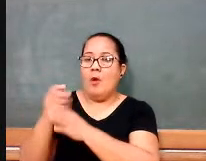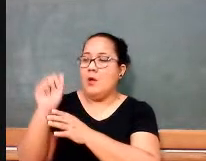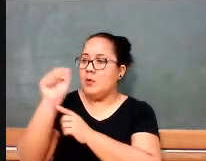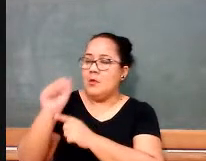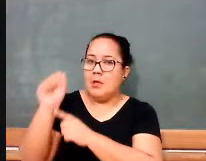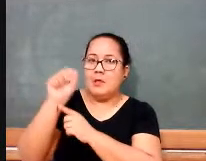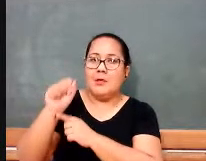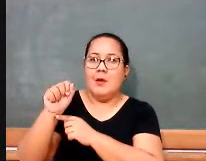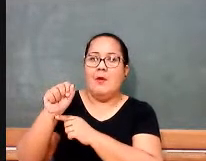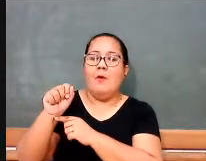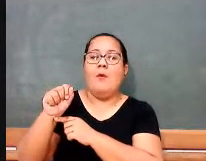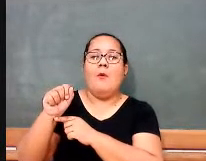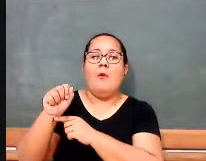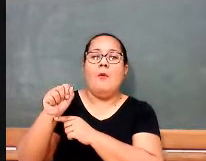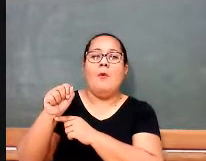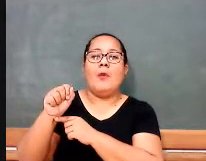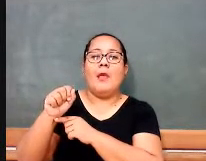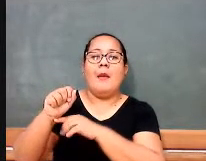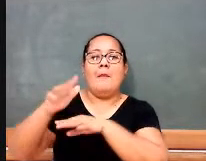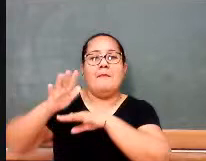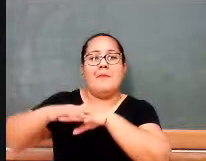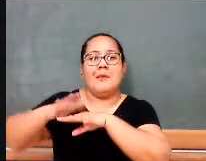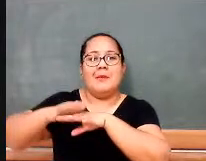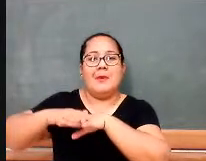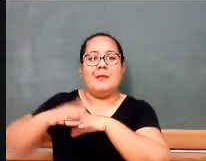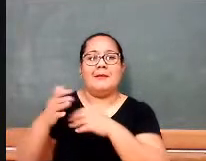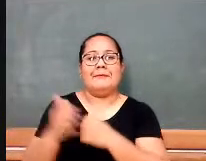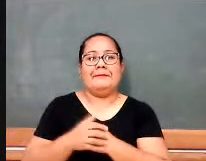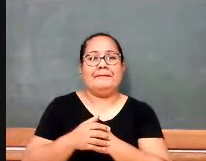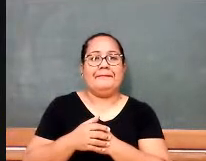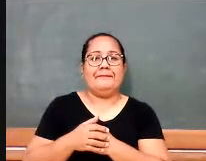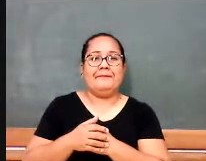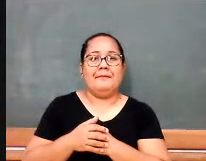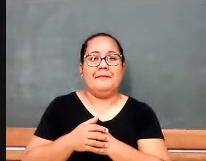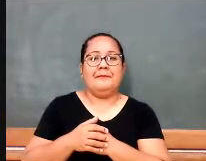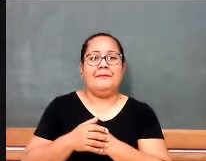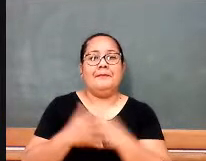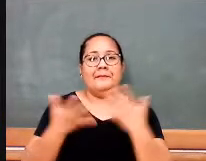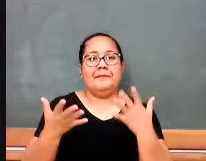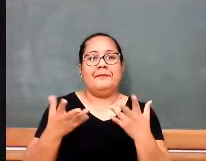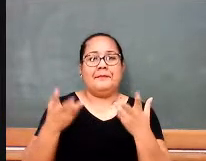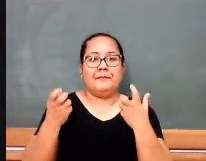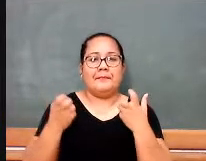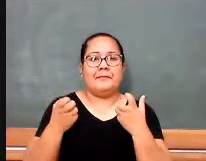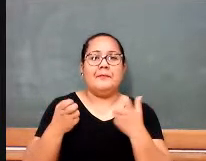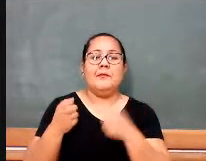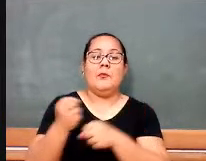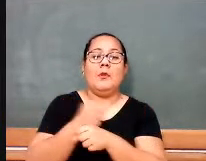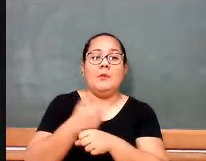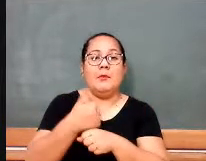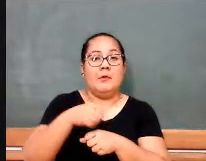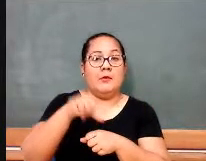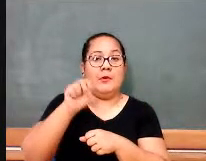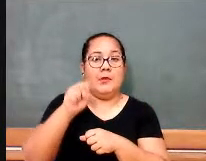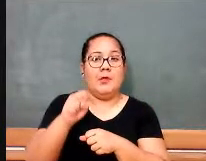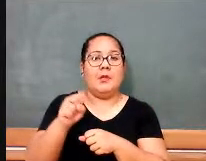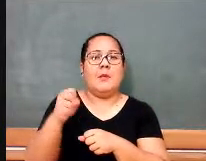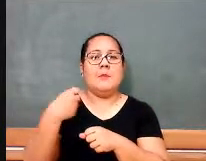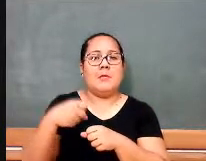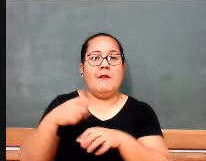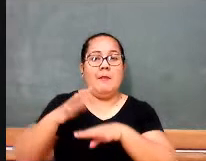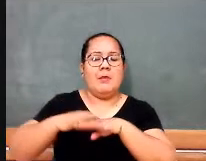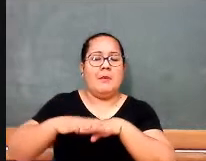Matemática, a ISBEM. Bom, você tem nesses anos 80 a emergência da educação